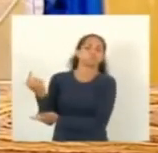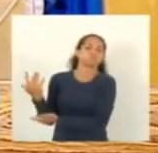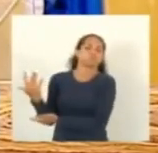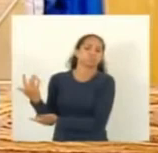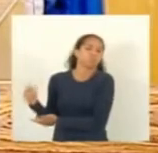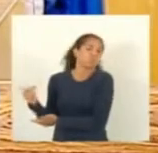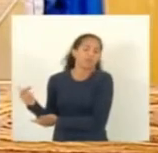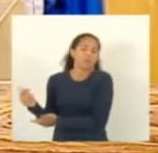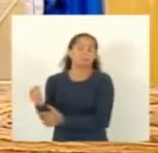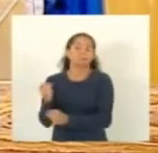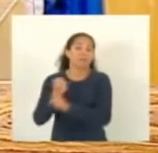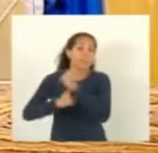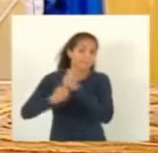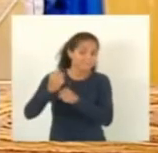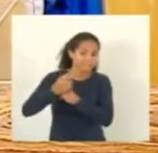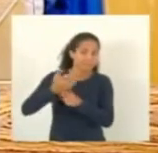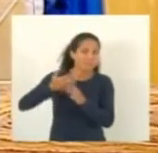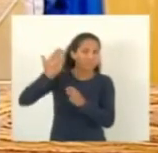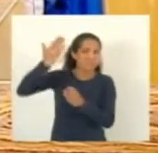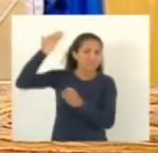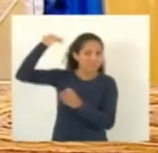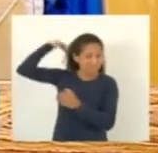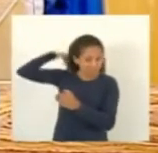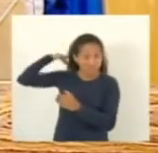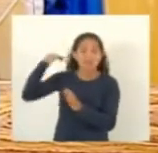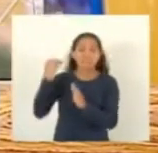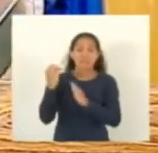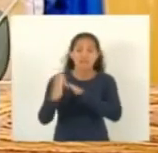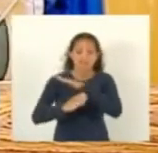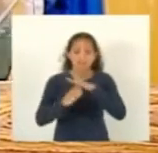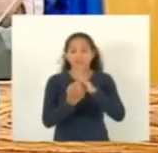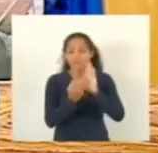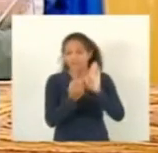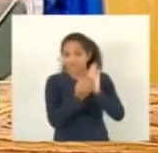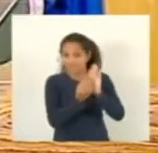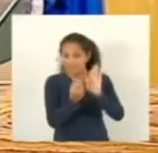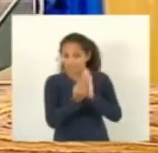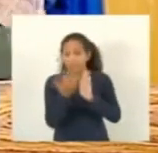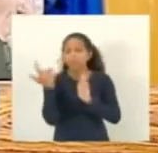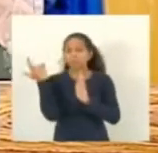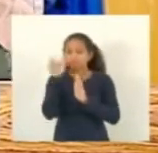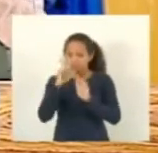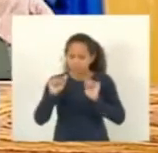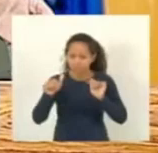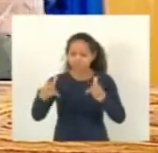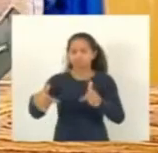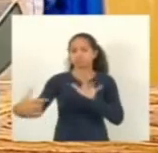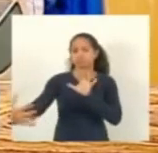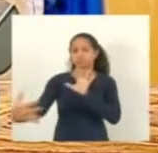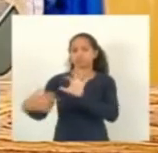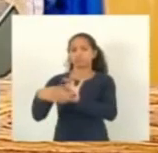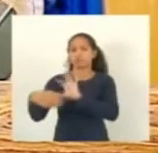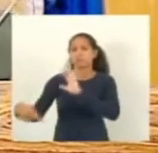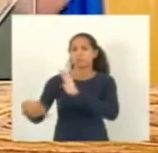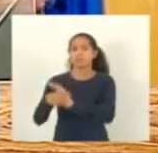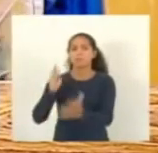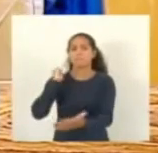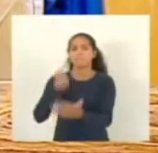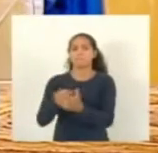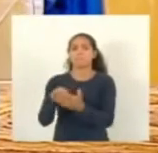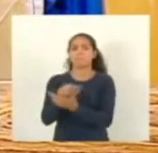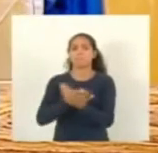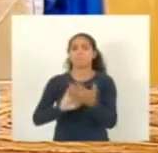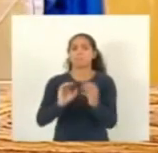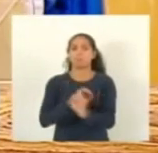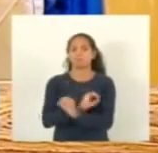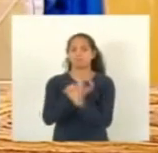a Cezan, doutor Hercos, fazia esse tipo de ligação para as pessoas mais humildes, a ligação era feita pela Cezan sem nenhum custo.